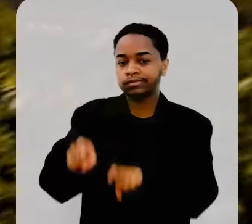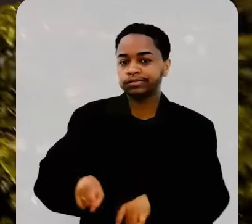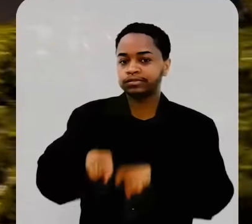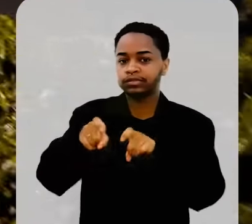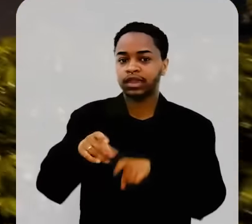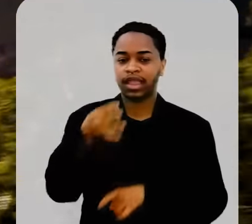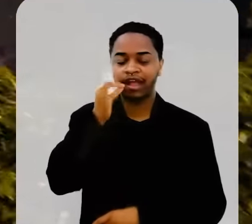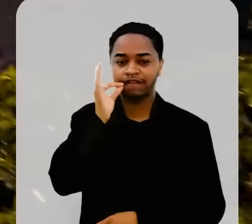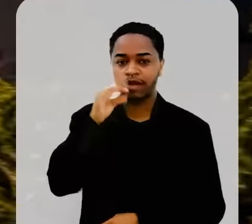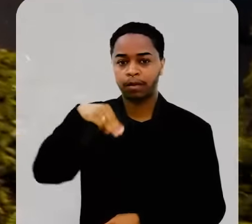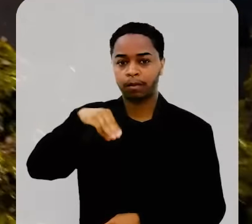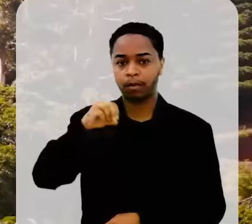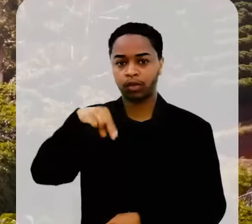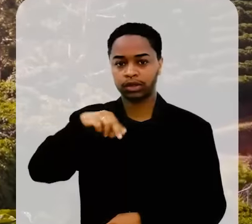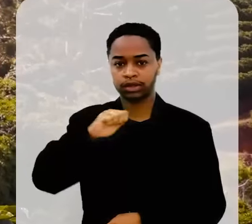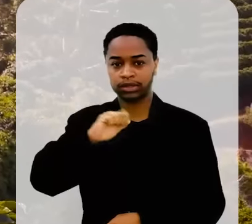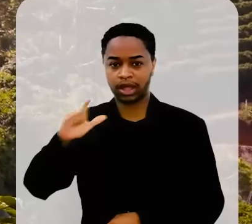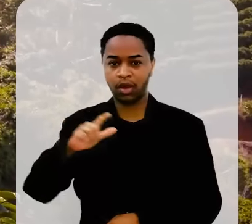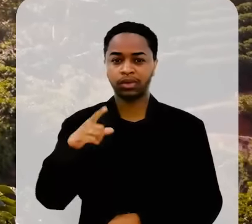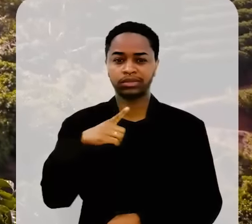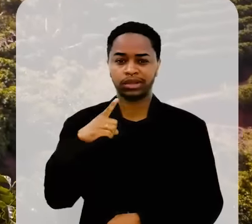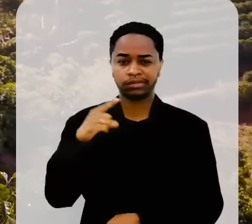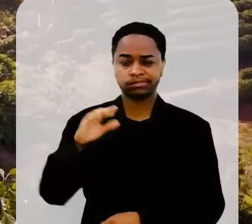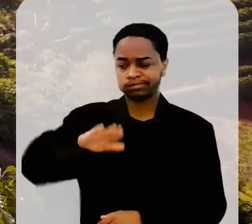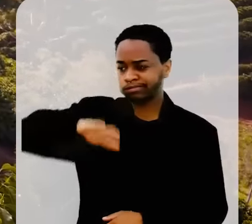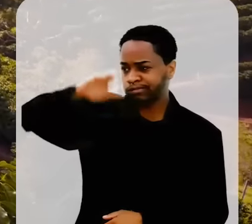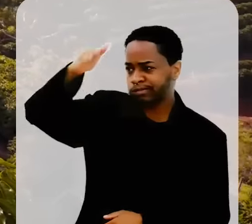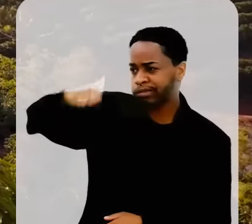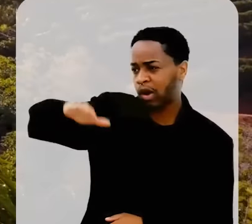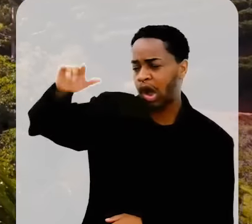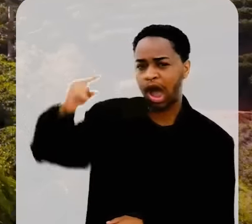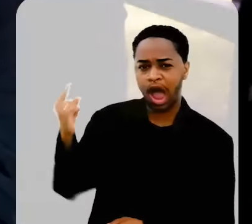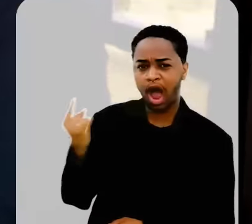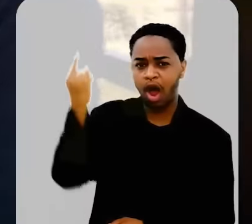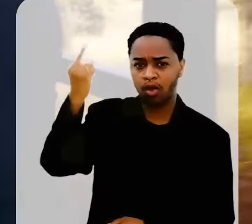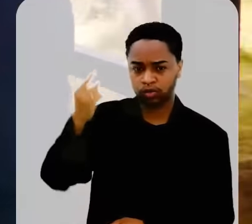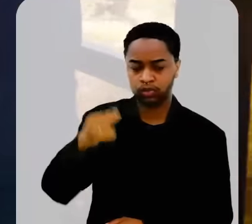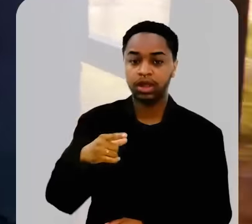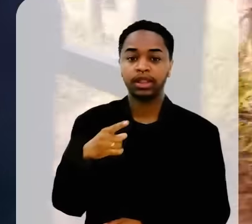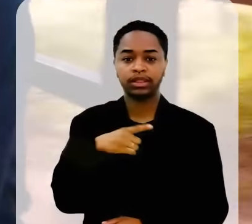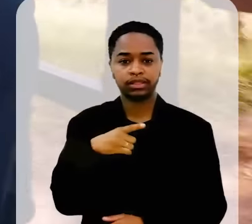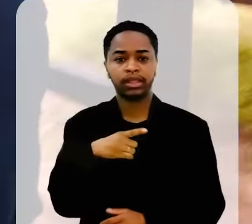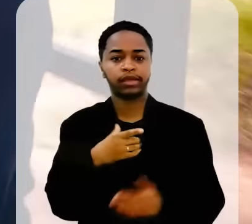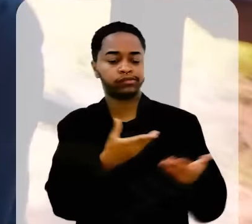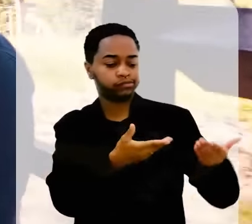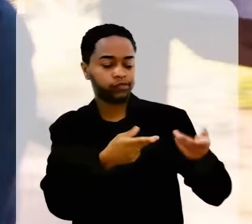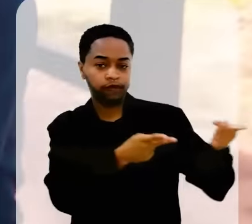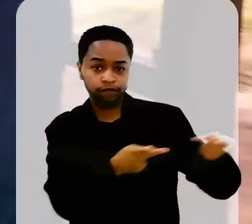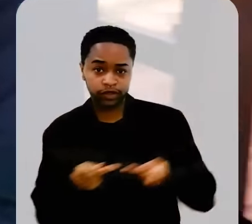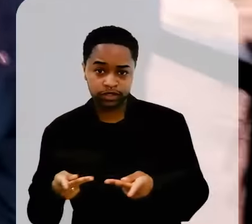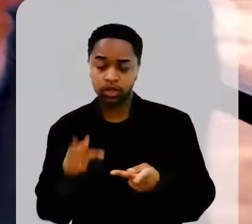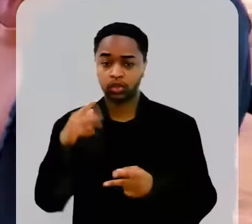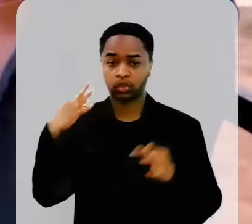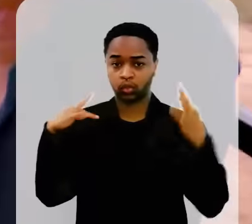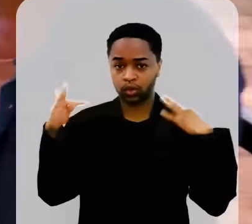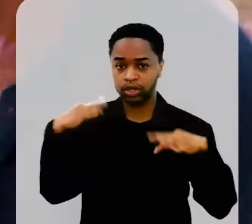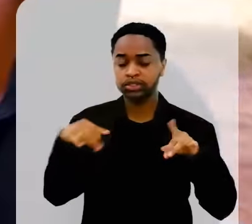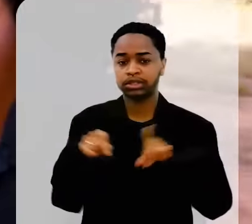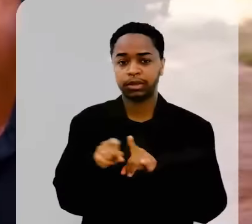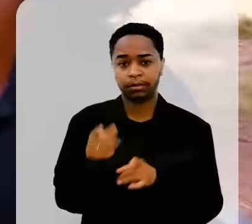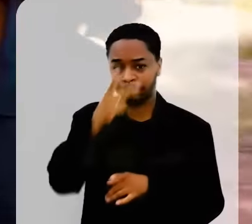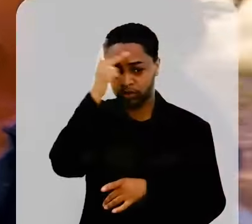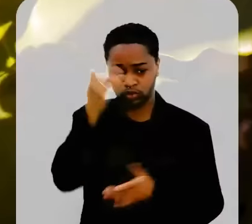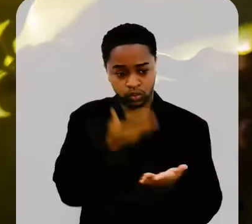onde é cultivado o café Montal fica a mais de 800 metros de altitude. O lugar recebe turistas e estudiosos em